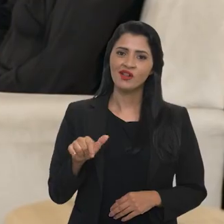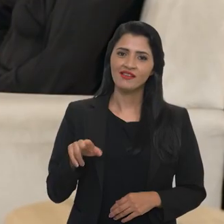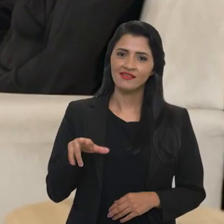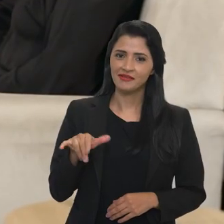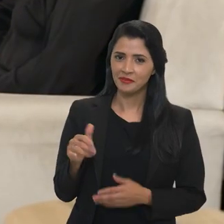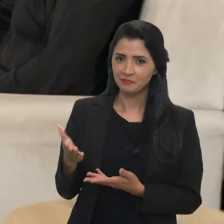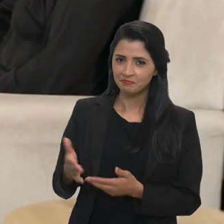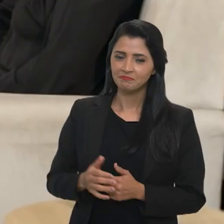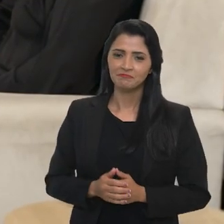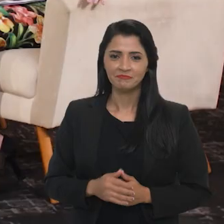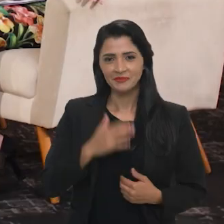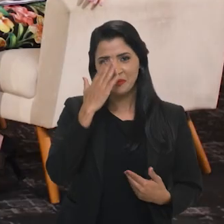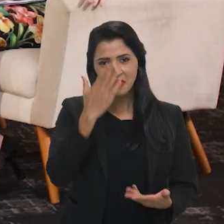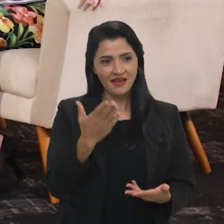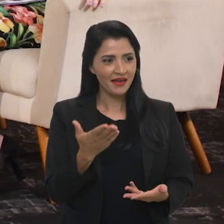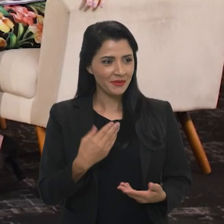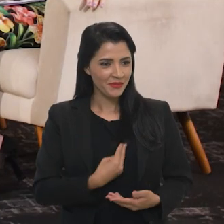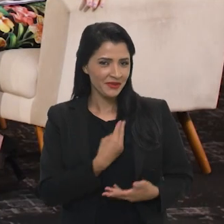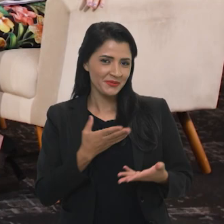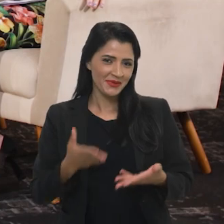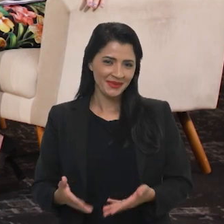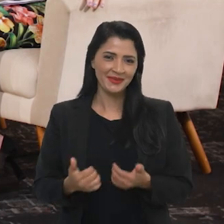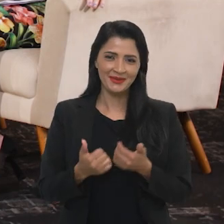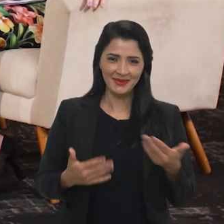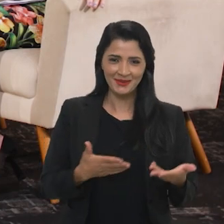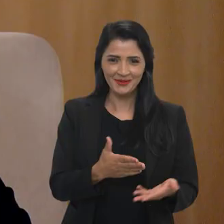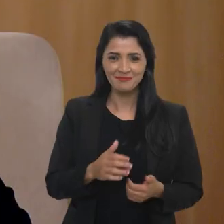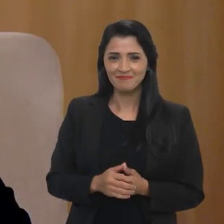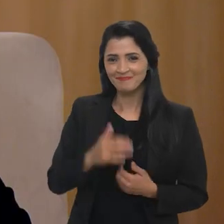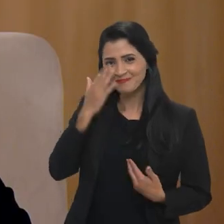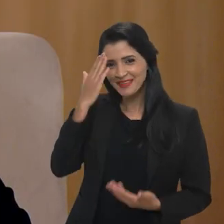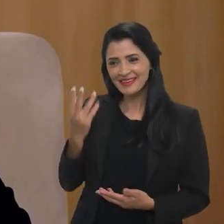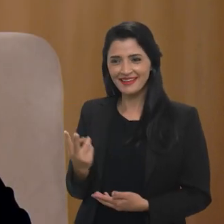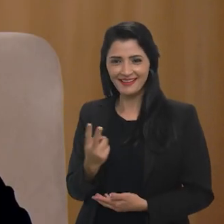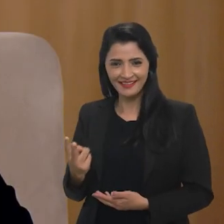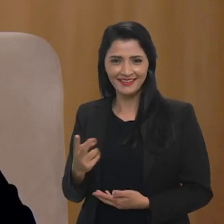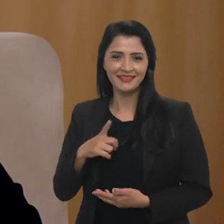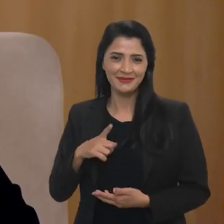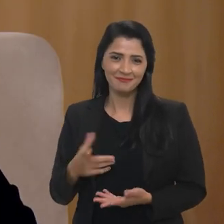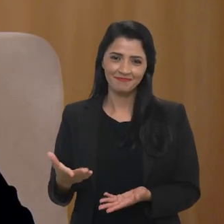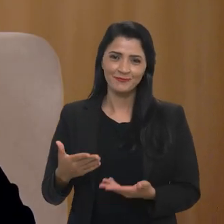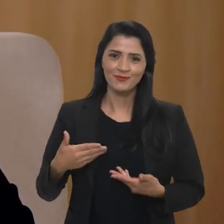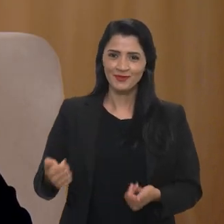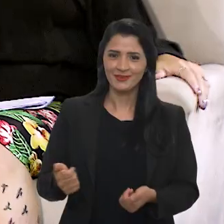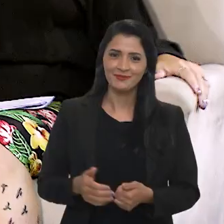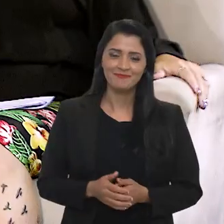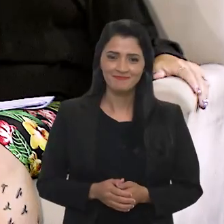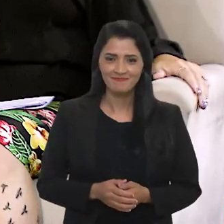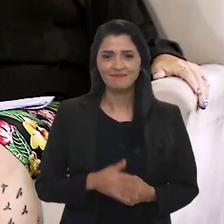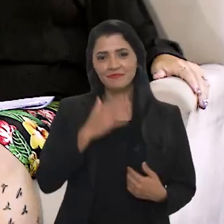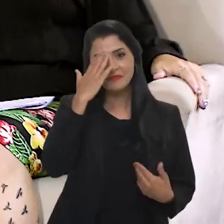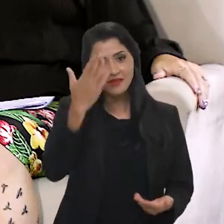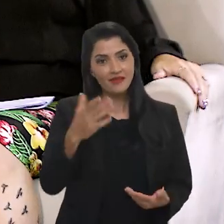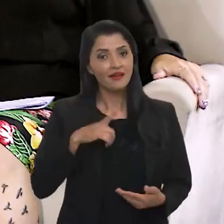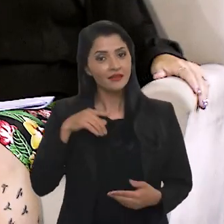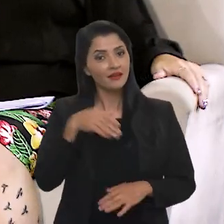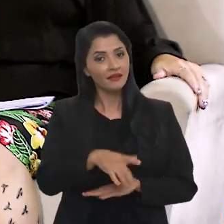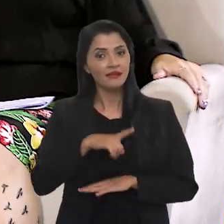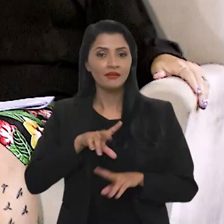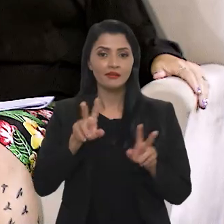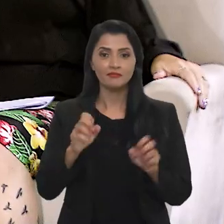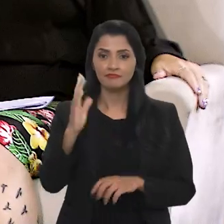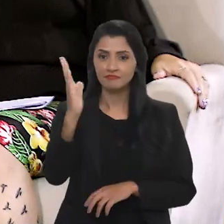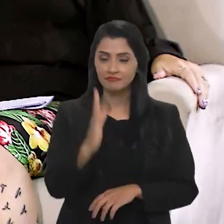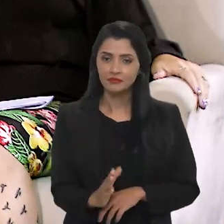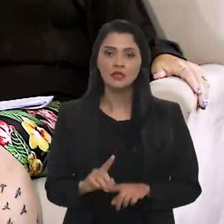Carolina Monteiro. Obrigada pela sua participação, assessora. Obrigada, Paulo. Obrigada, Carolina. Muito obrigado, Estela, por estar aqui